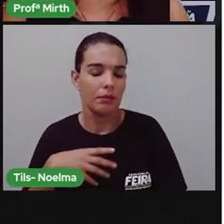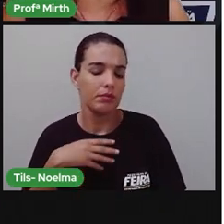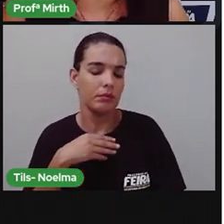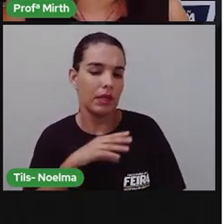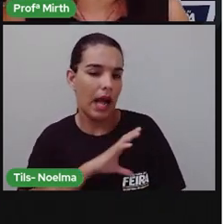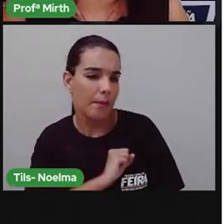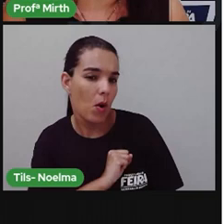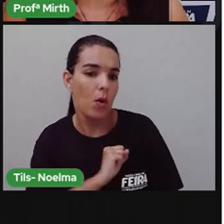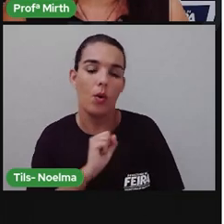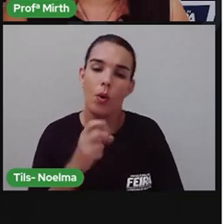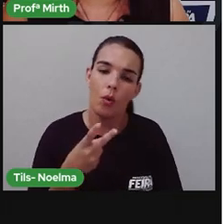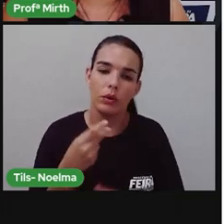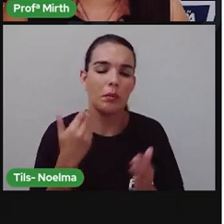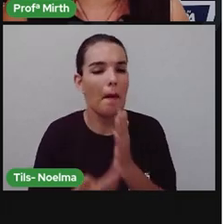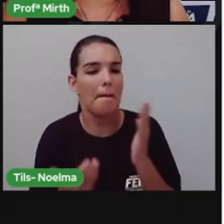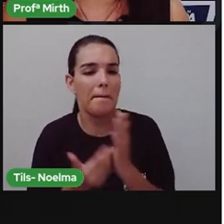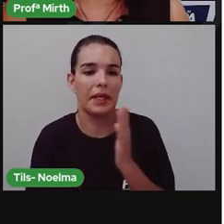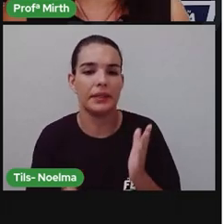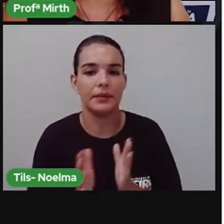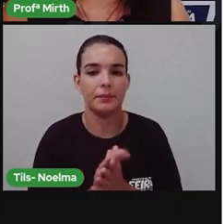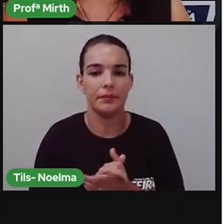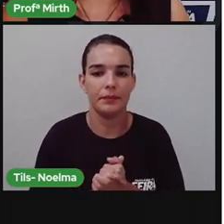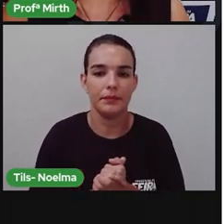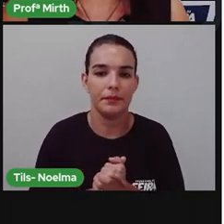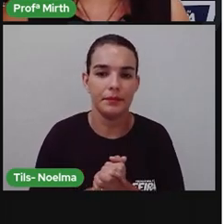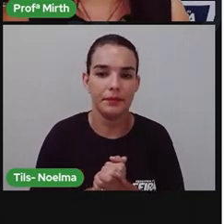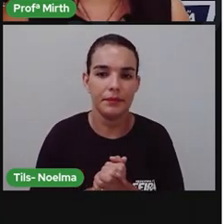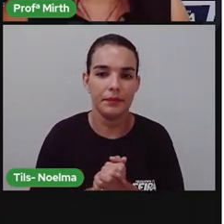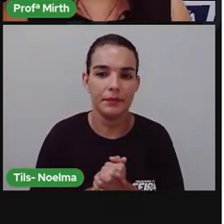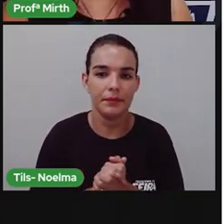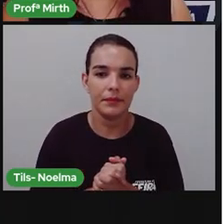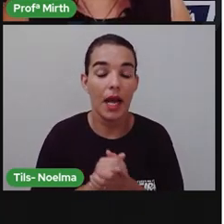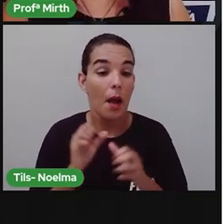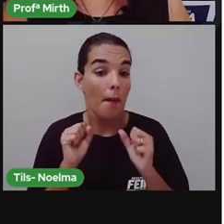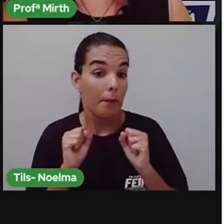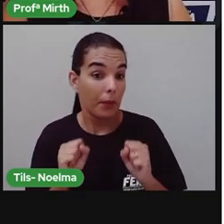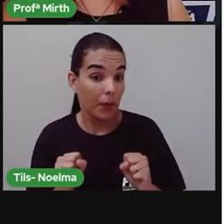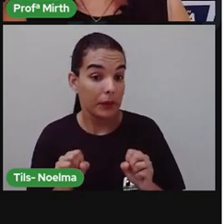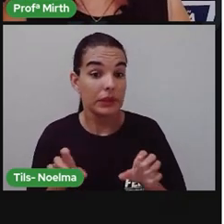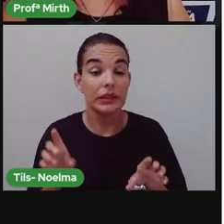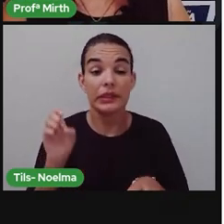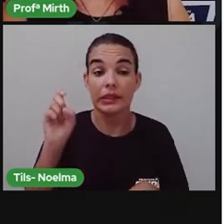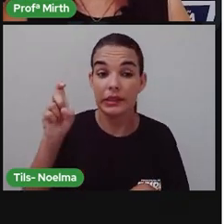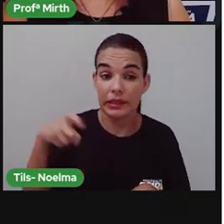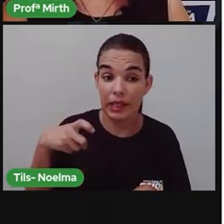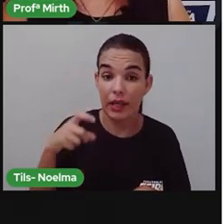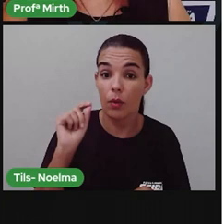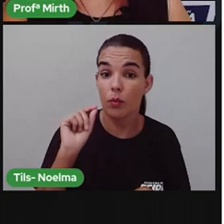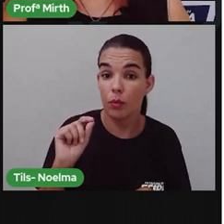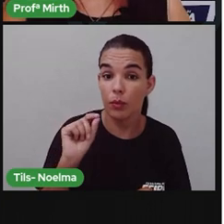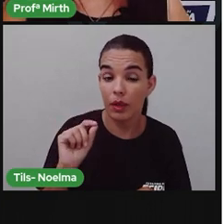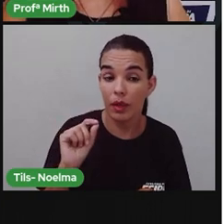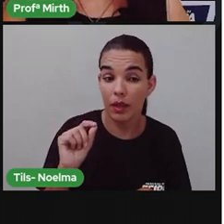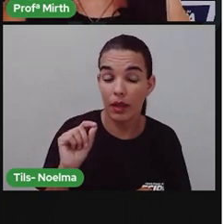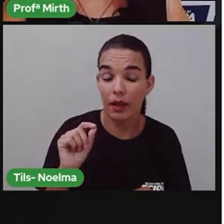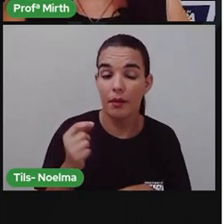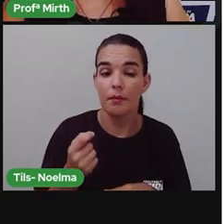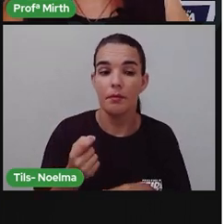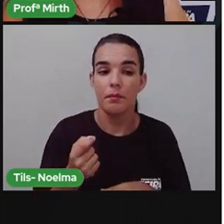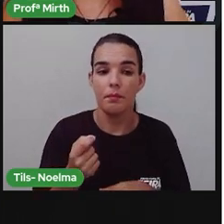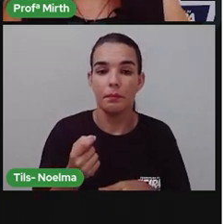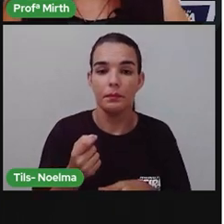Traumas ou amorosas e assim por diante. Por ser um romance escrito,